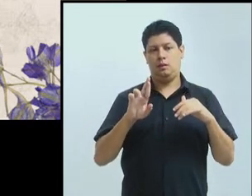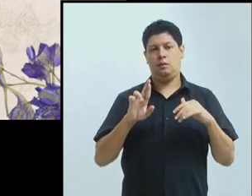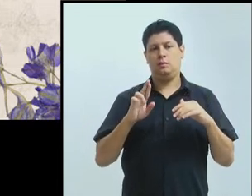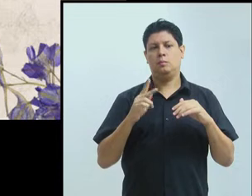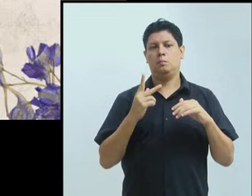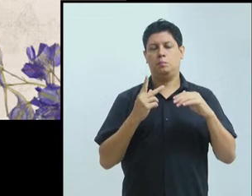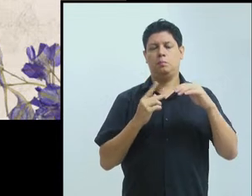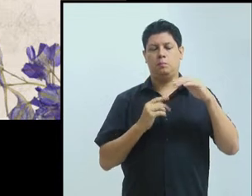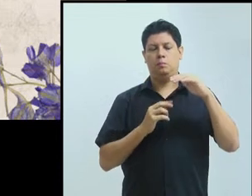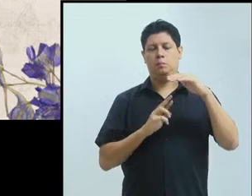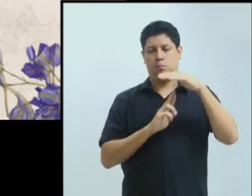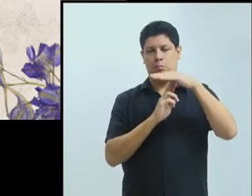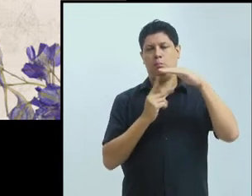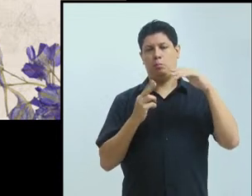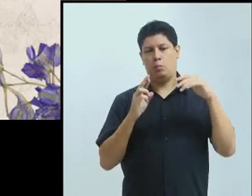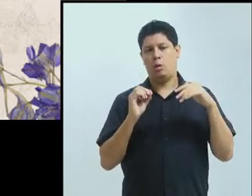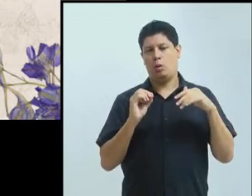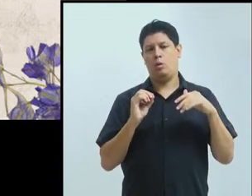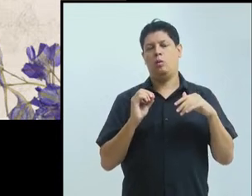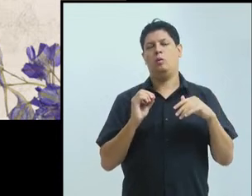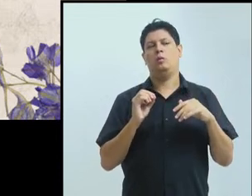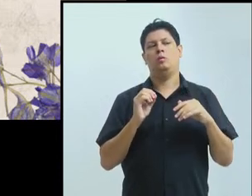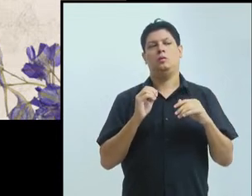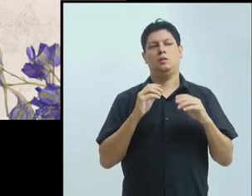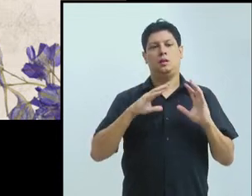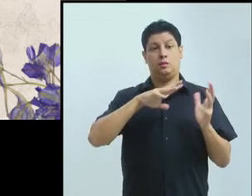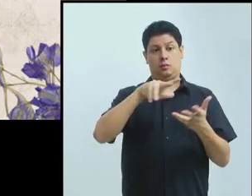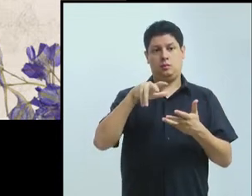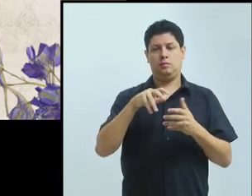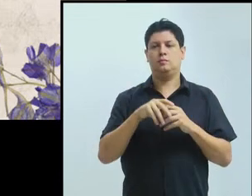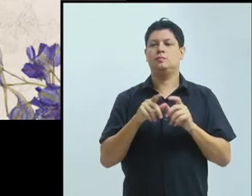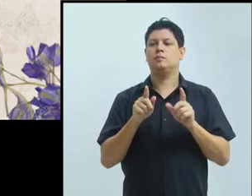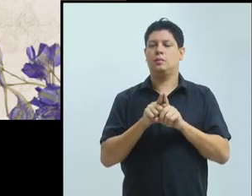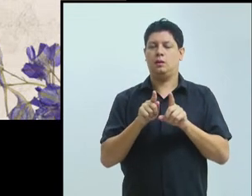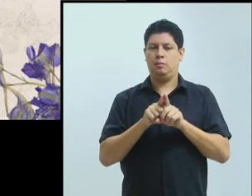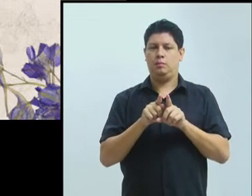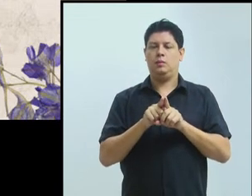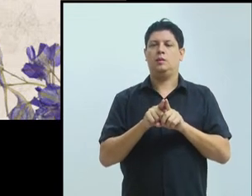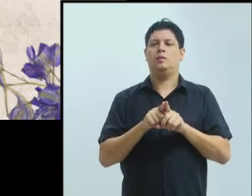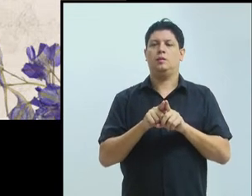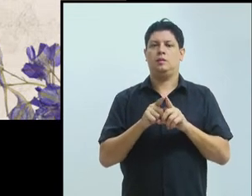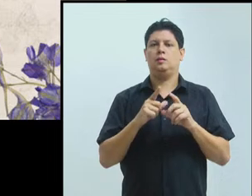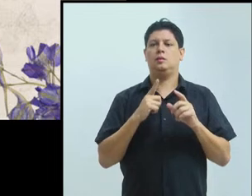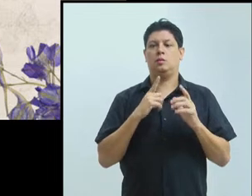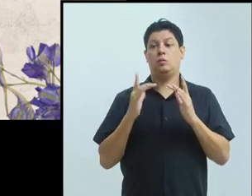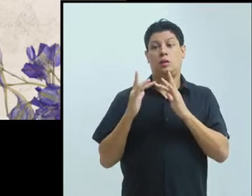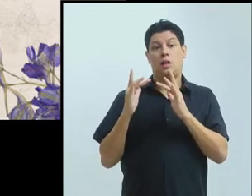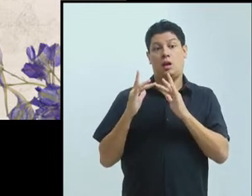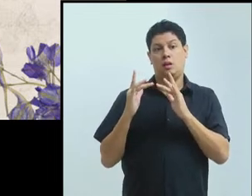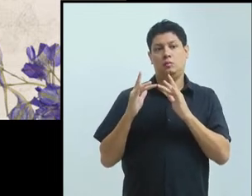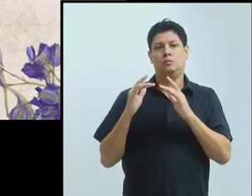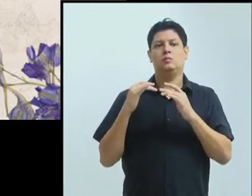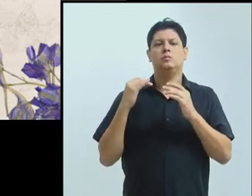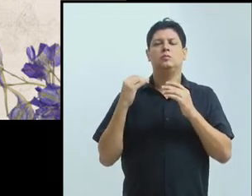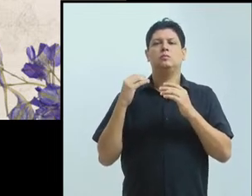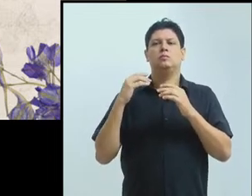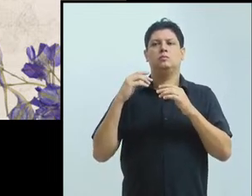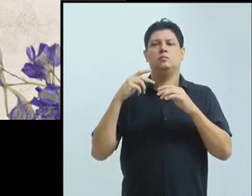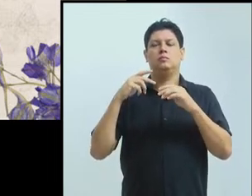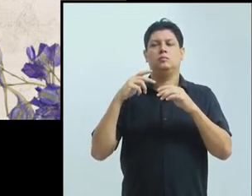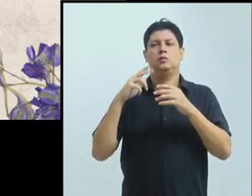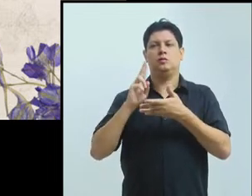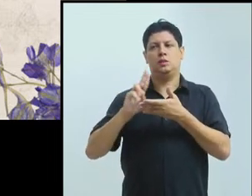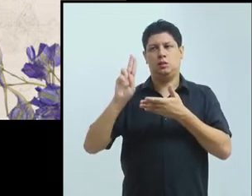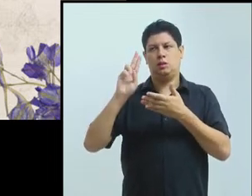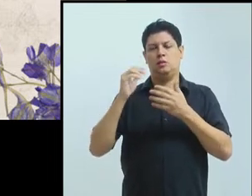com instituições estrangeiras. E aí vamos para a última parte dessa burocracia, que é quando a gente vai falar